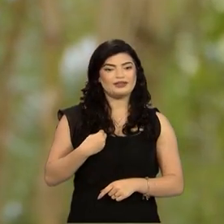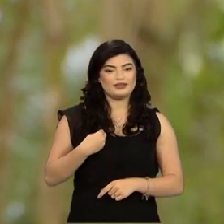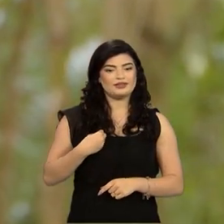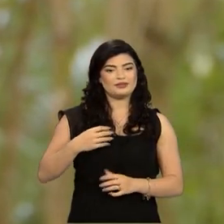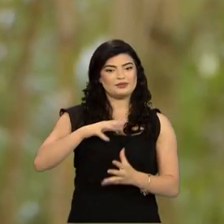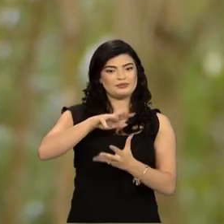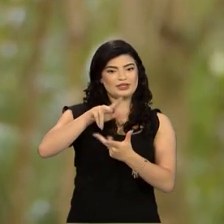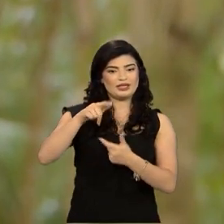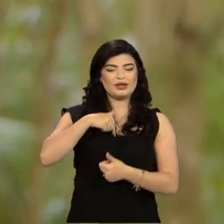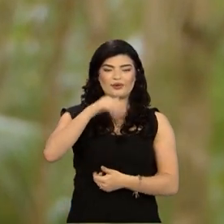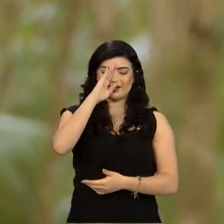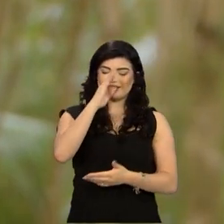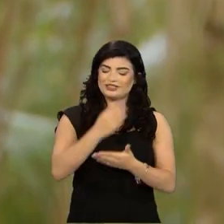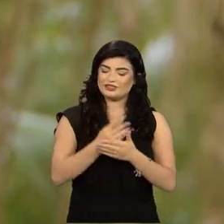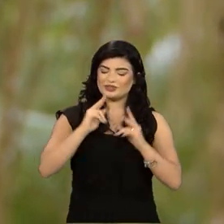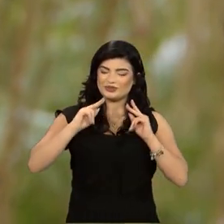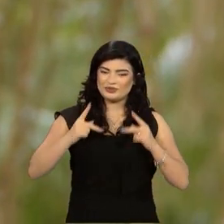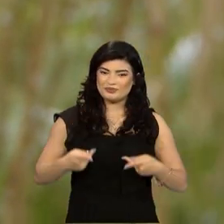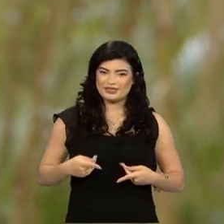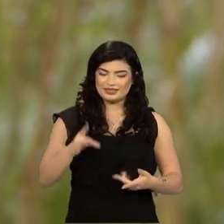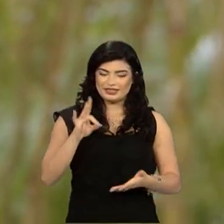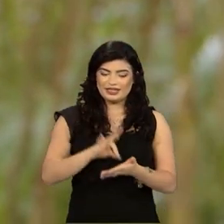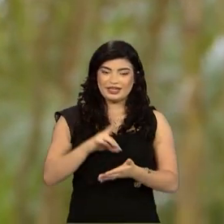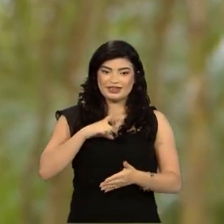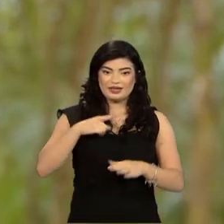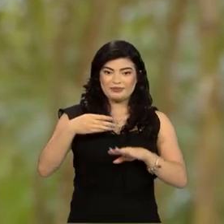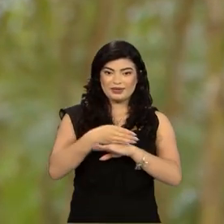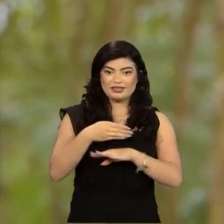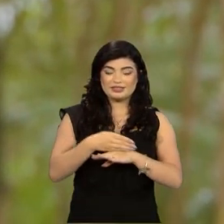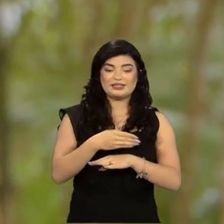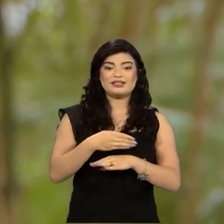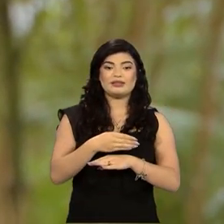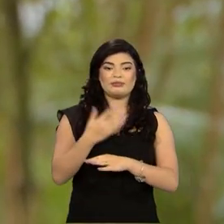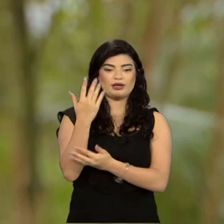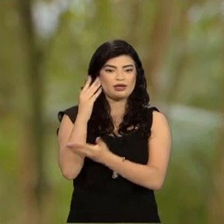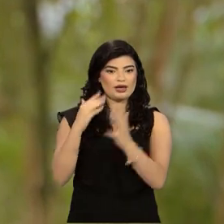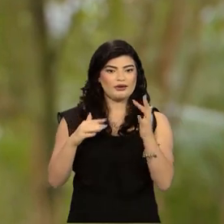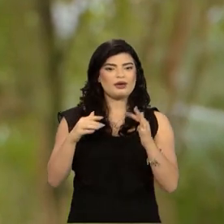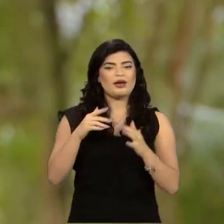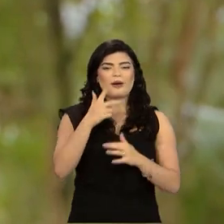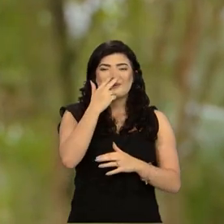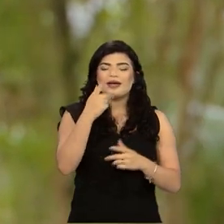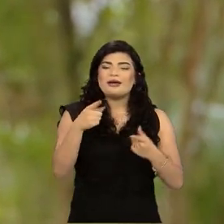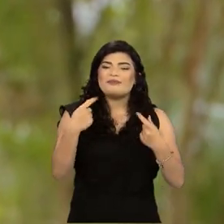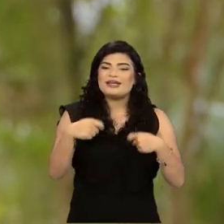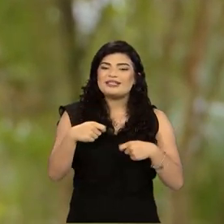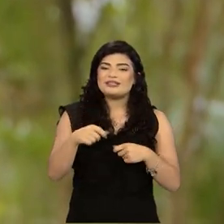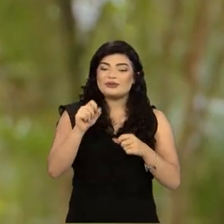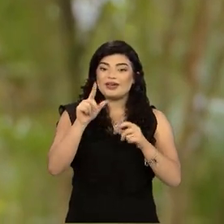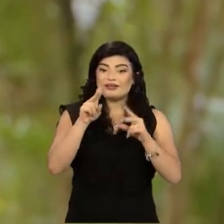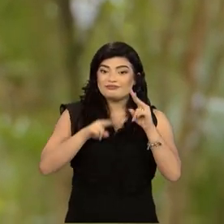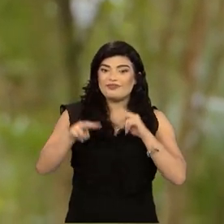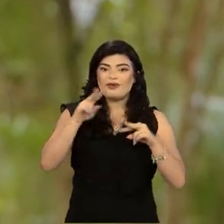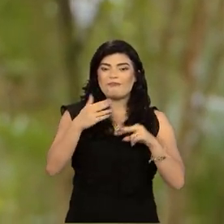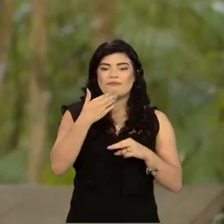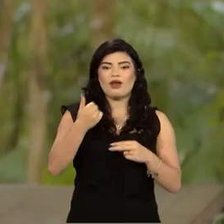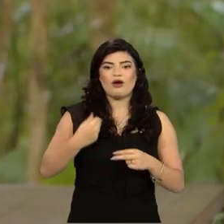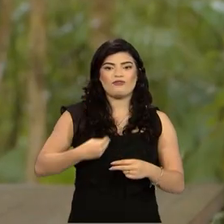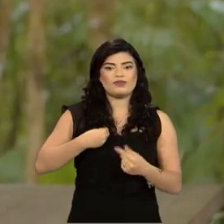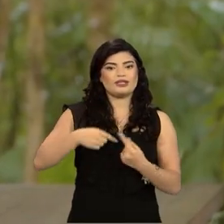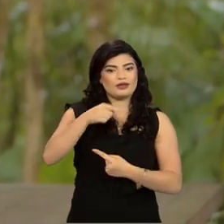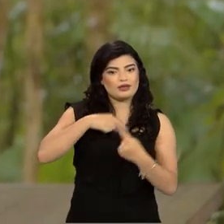acredito que o ser humano, como ele é parte da natureza, eu acho que só basta despertar o olhar para que essa convivência seja